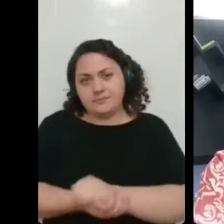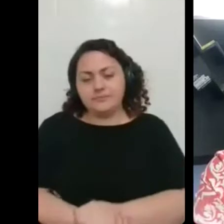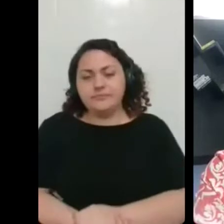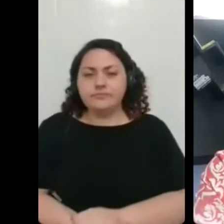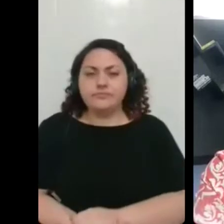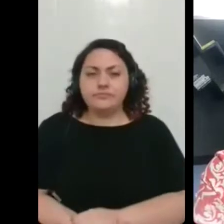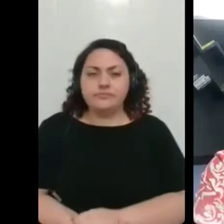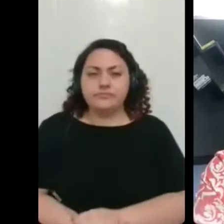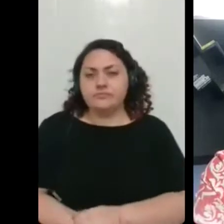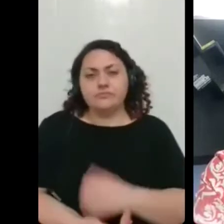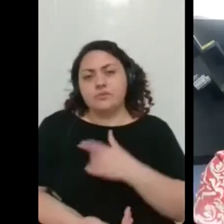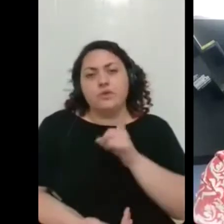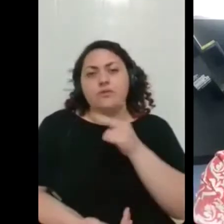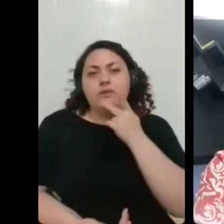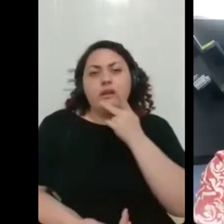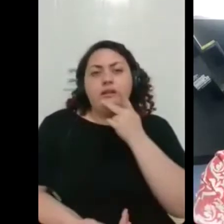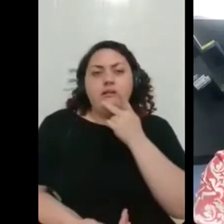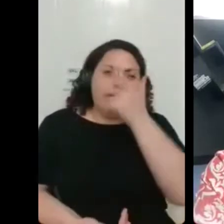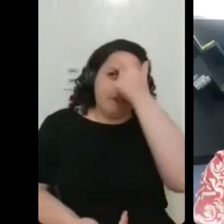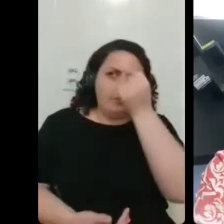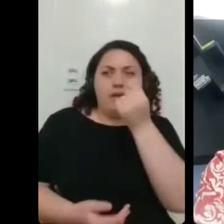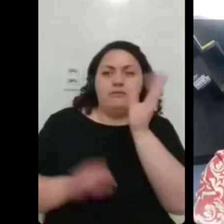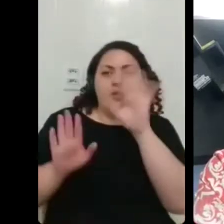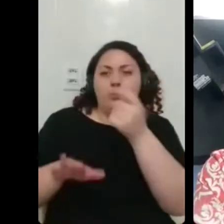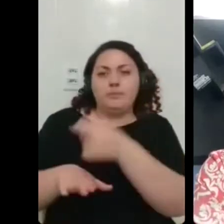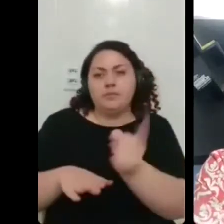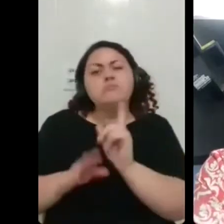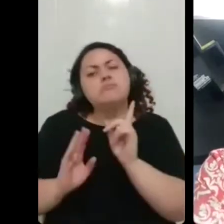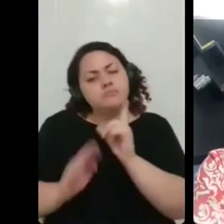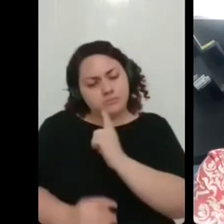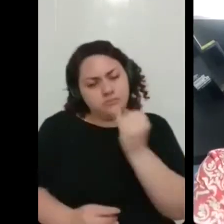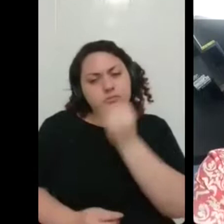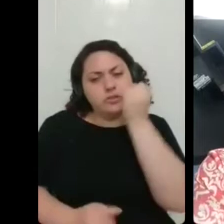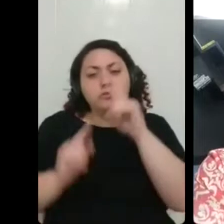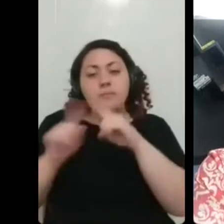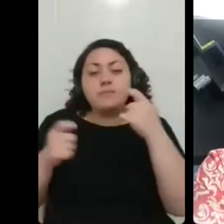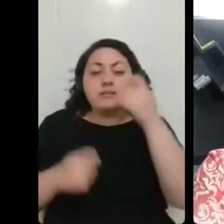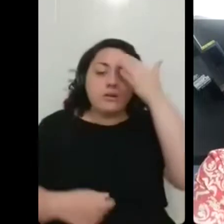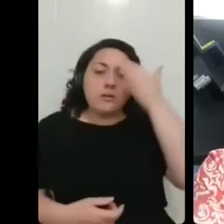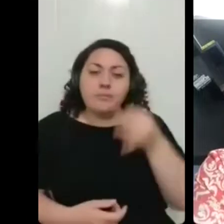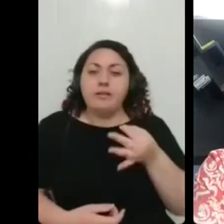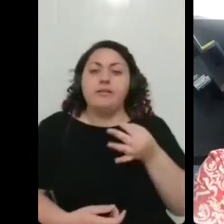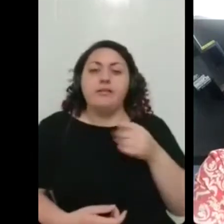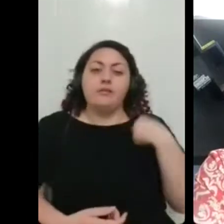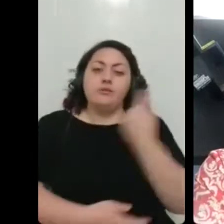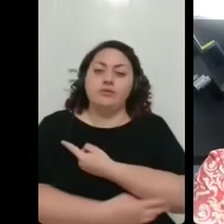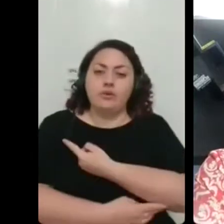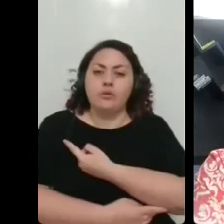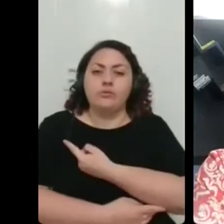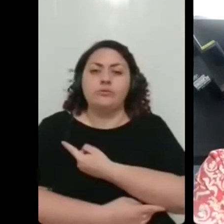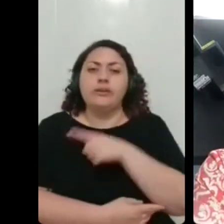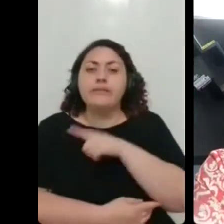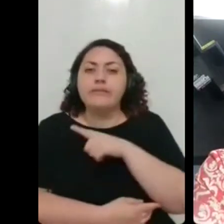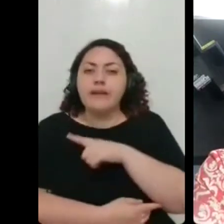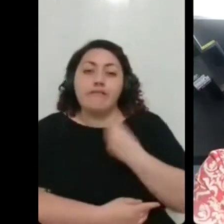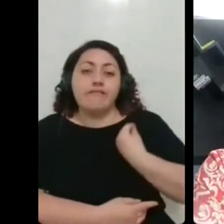relapsa também mas entender sabe? que a gente tem outros papéis que a gente desempenha que a gente tem uma vida